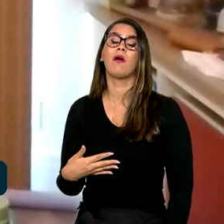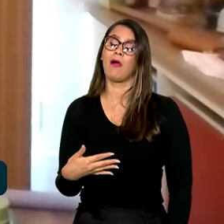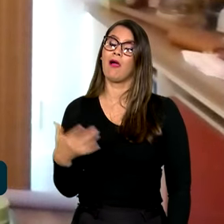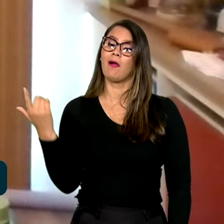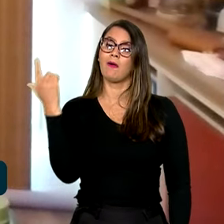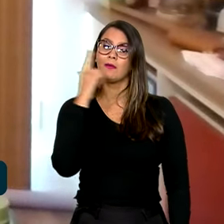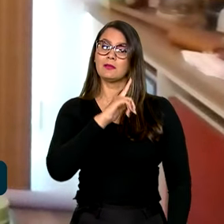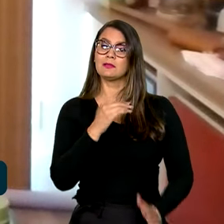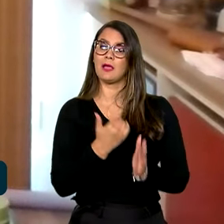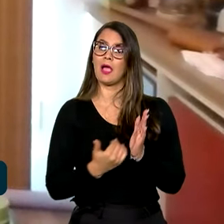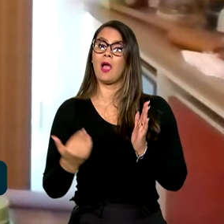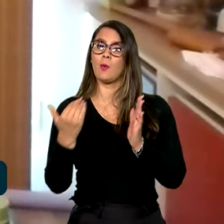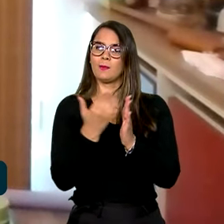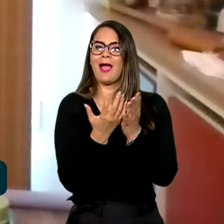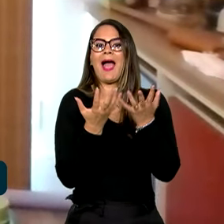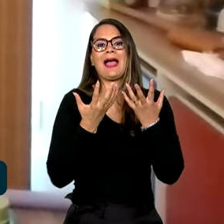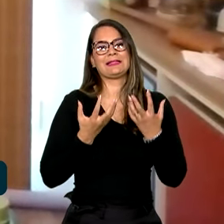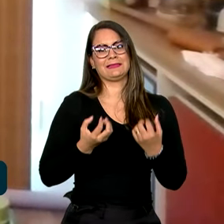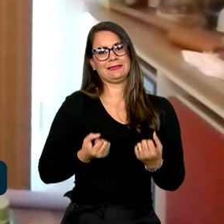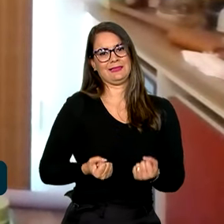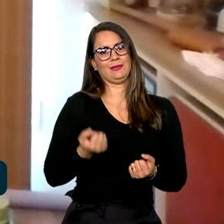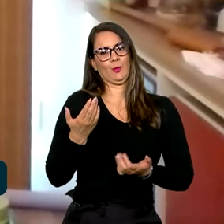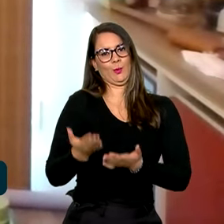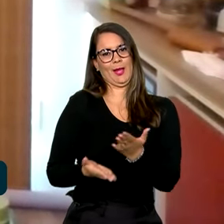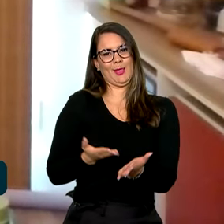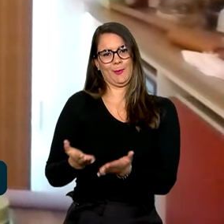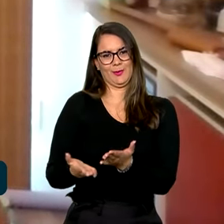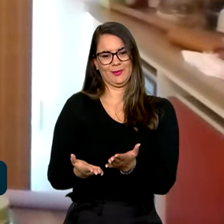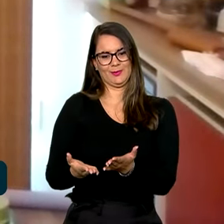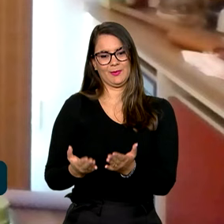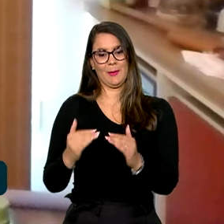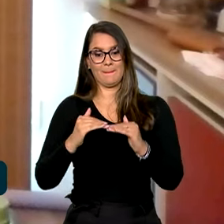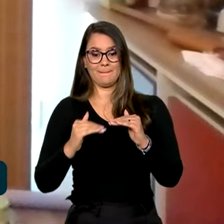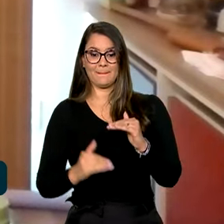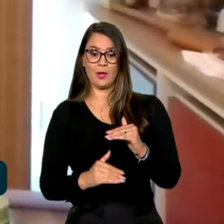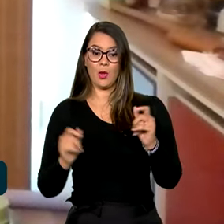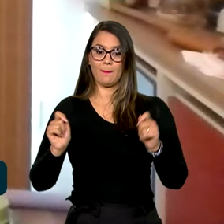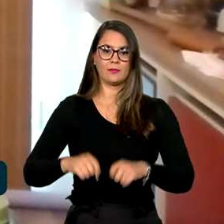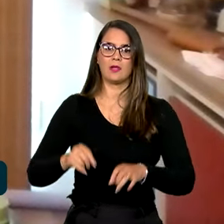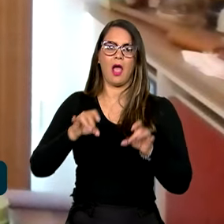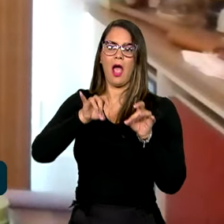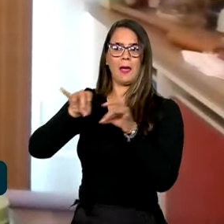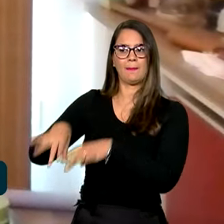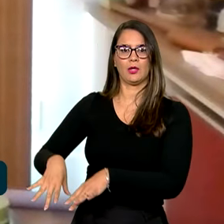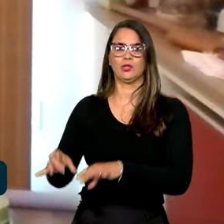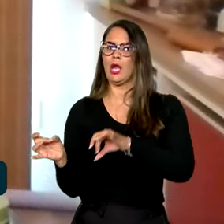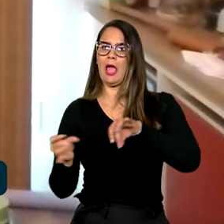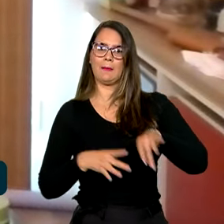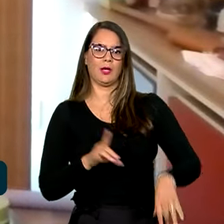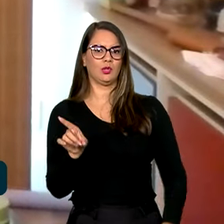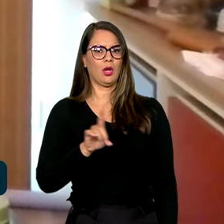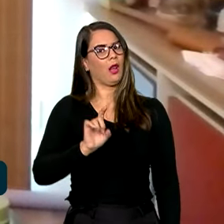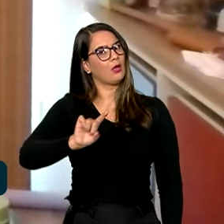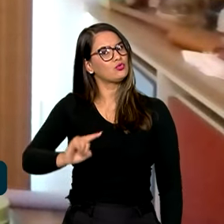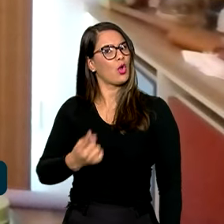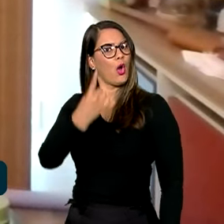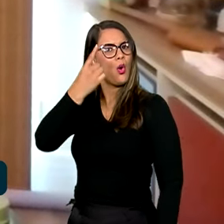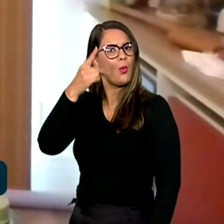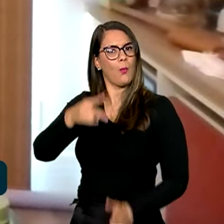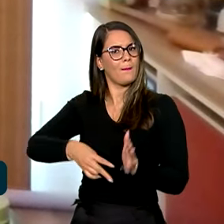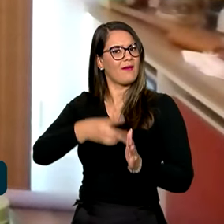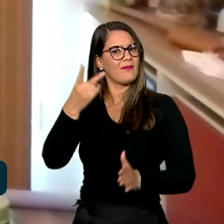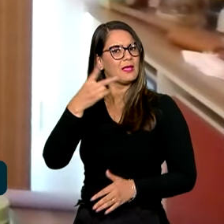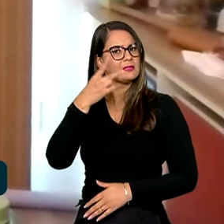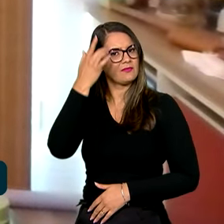já aumenta a adesão desses pacientes ao tratamento. Ou seja, a menor possibilidade deles abandonarem o tratamento no meio do caminho, porque